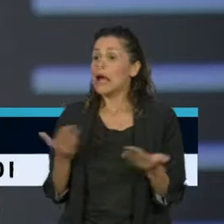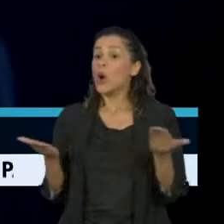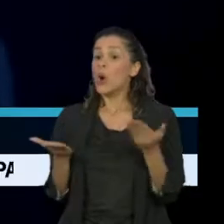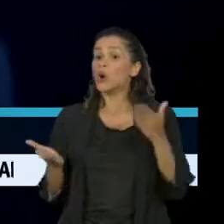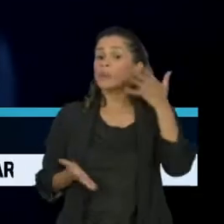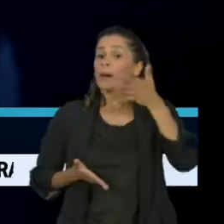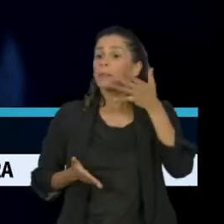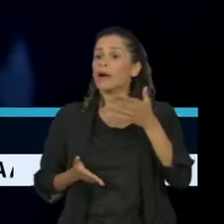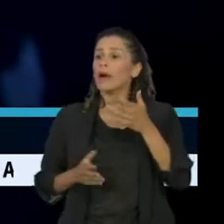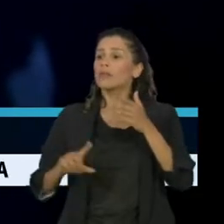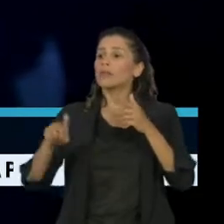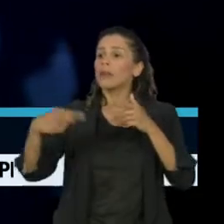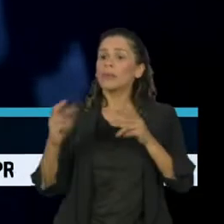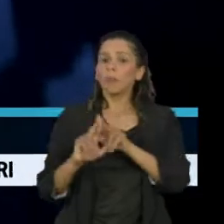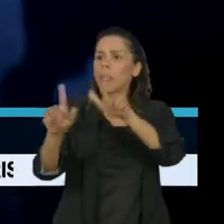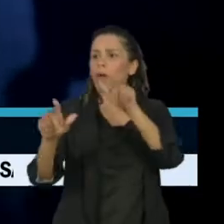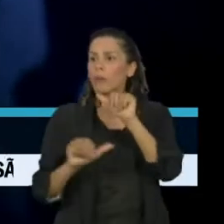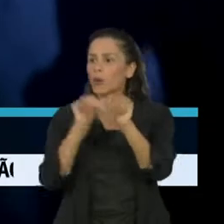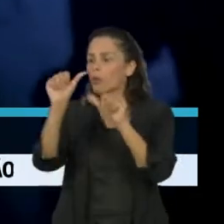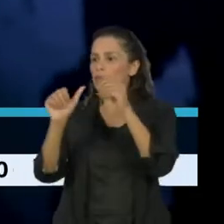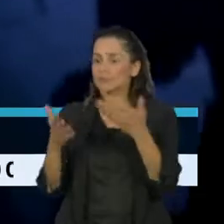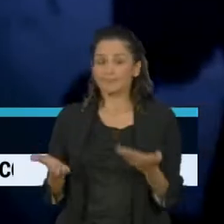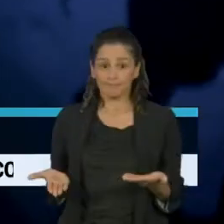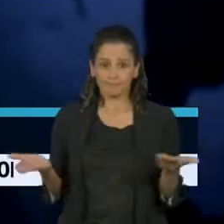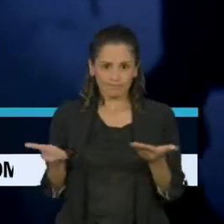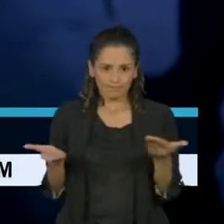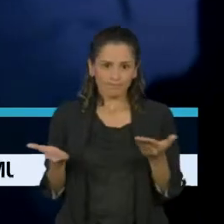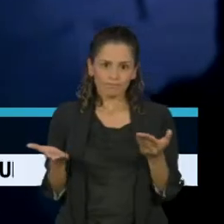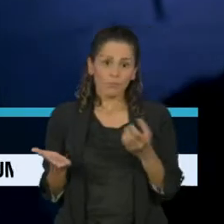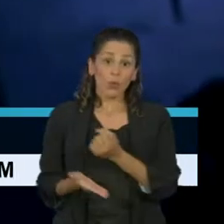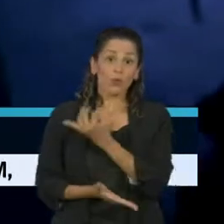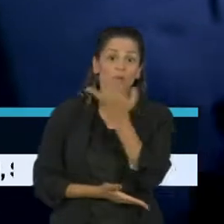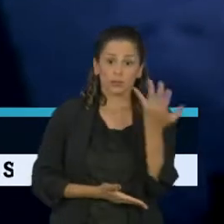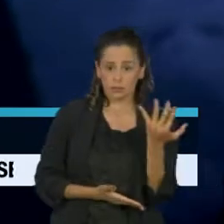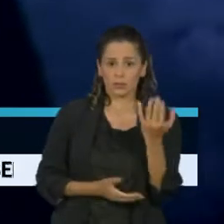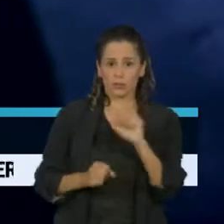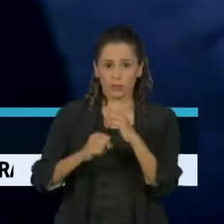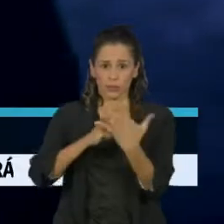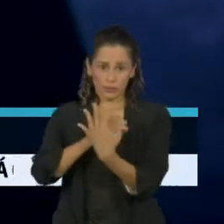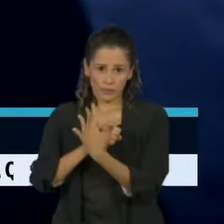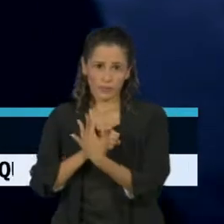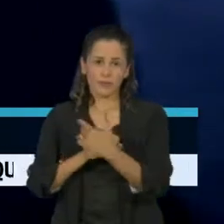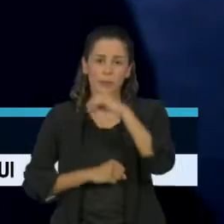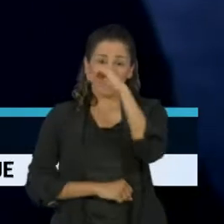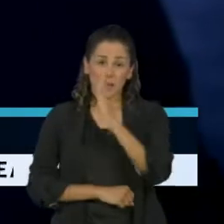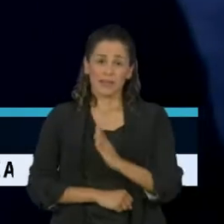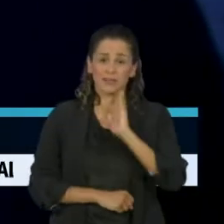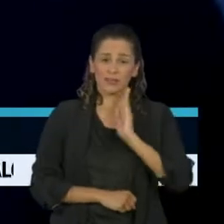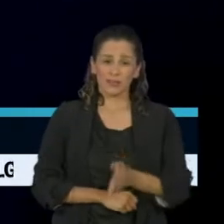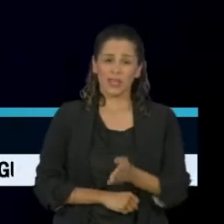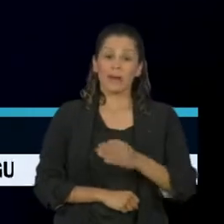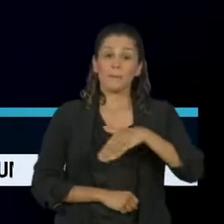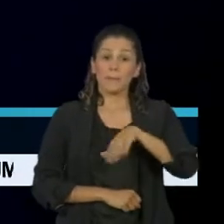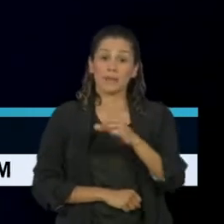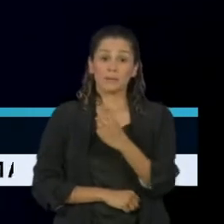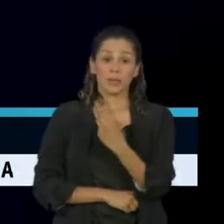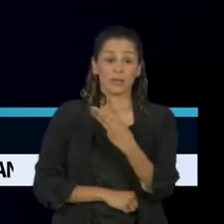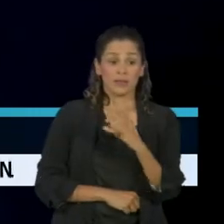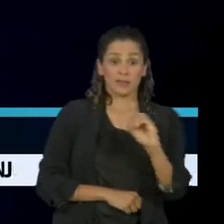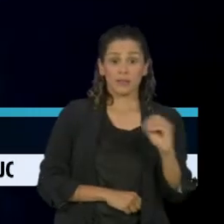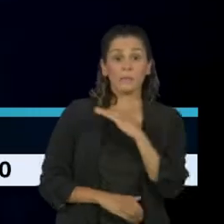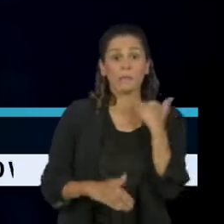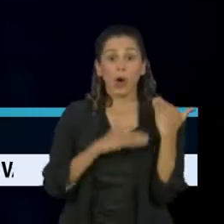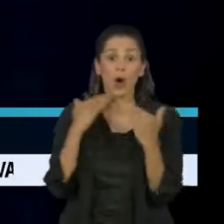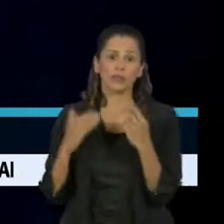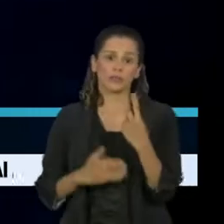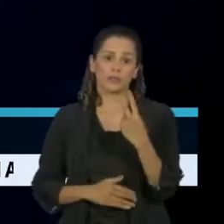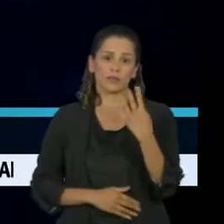Bom, e agora falando dos números do coronavírus, o Brasil registrou mais de 1.300 mortes pela Covid-19 em